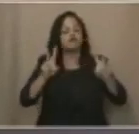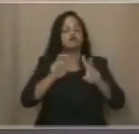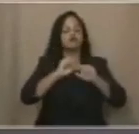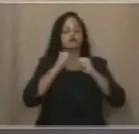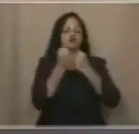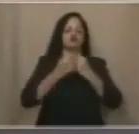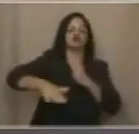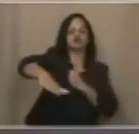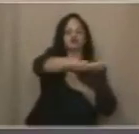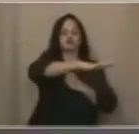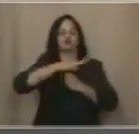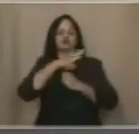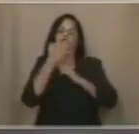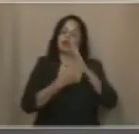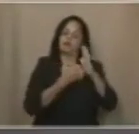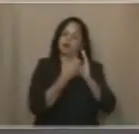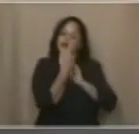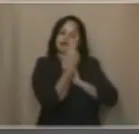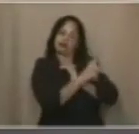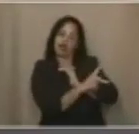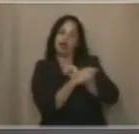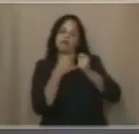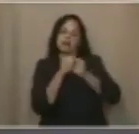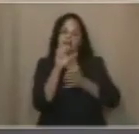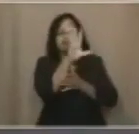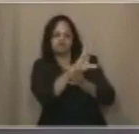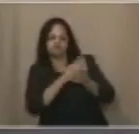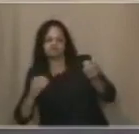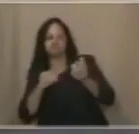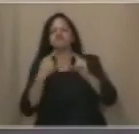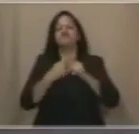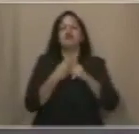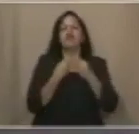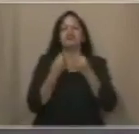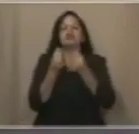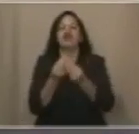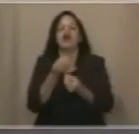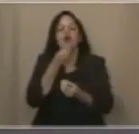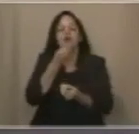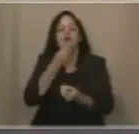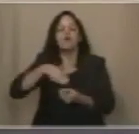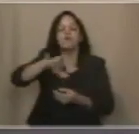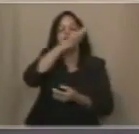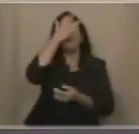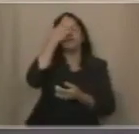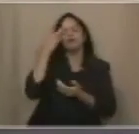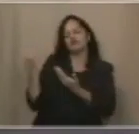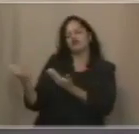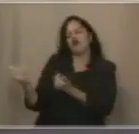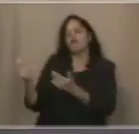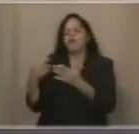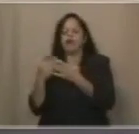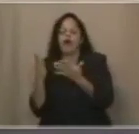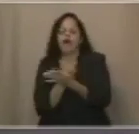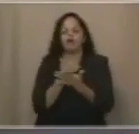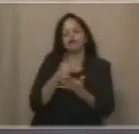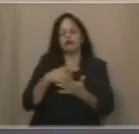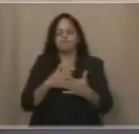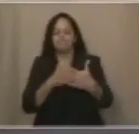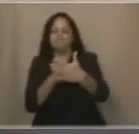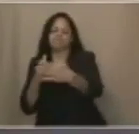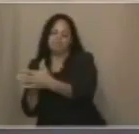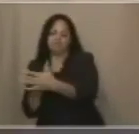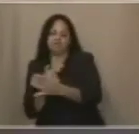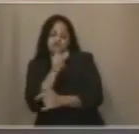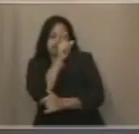da empresária é um exemplo a ser seguido, ao abrir uma oportunidade para jovens que muitas vezes se encontram de portas fechadas. Paula